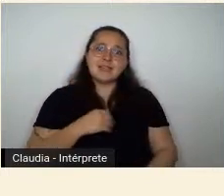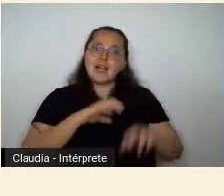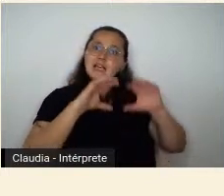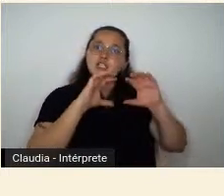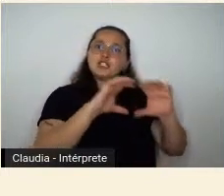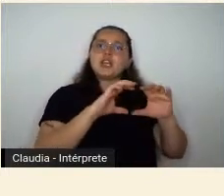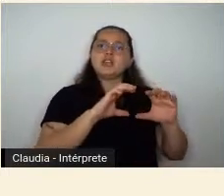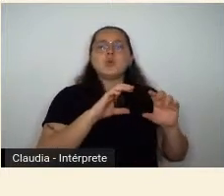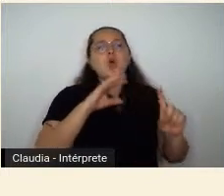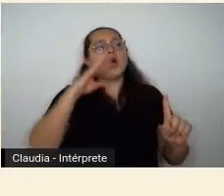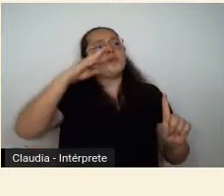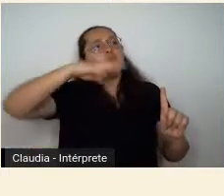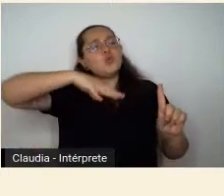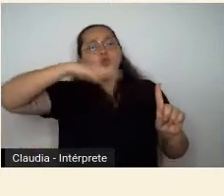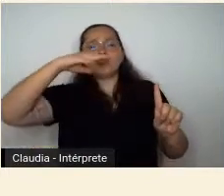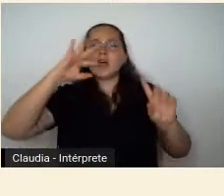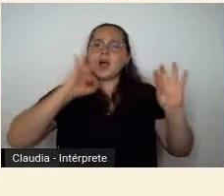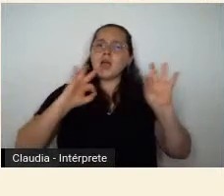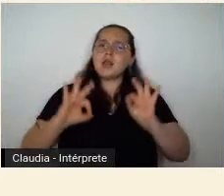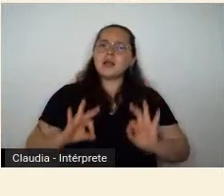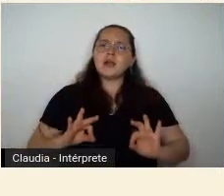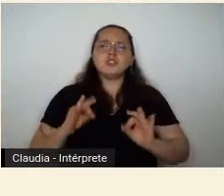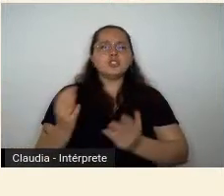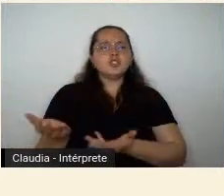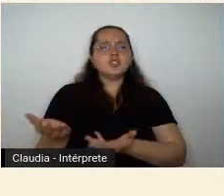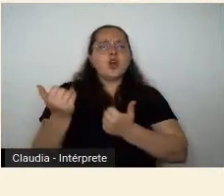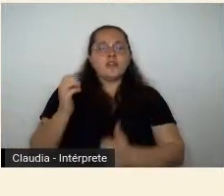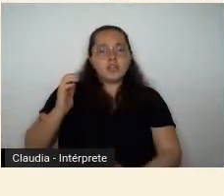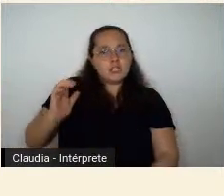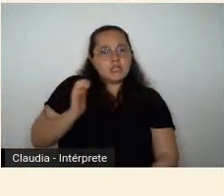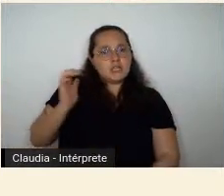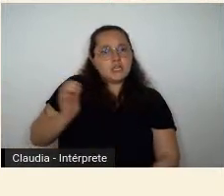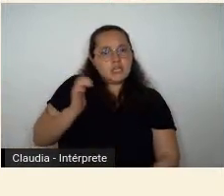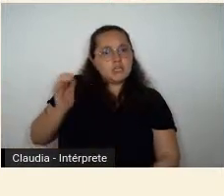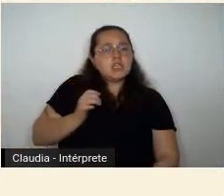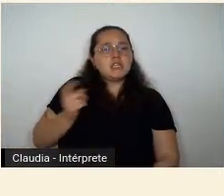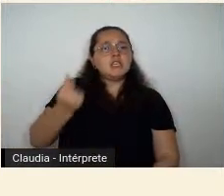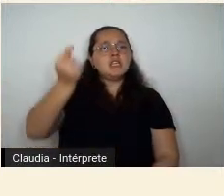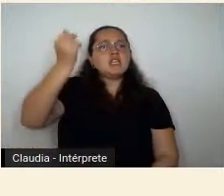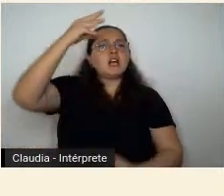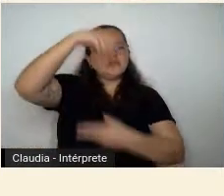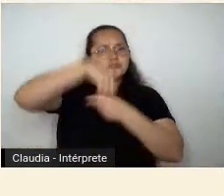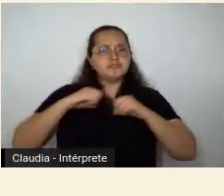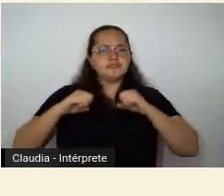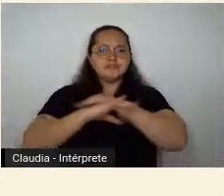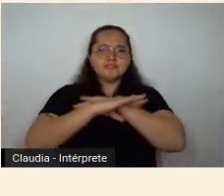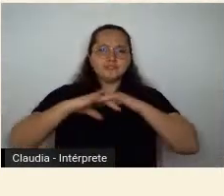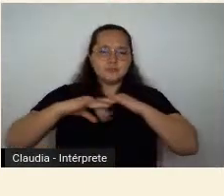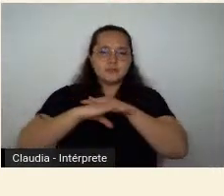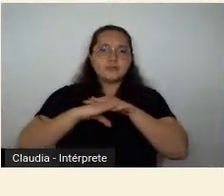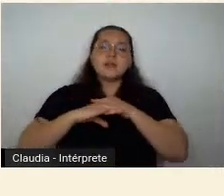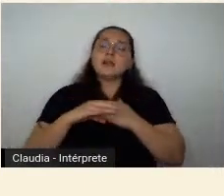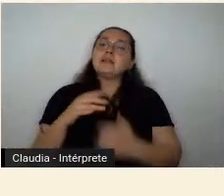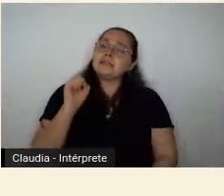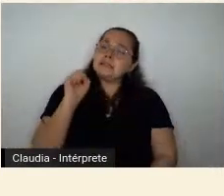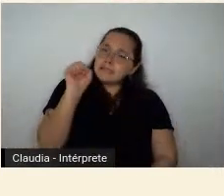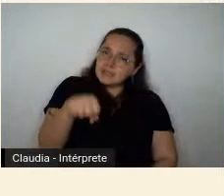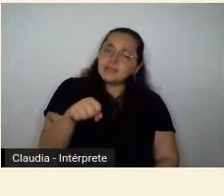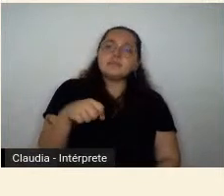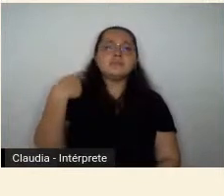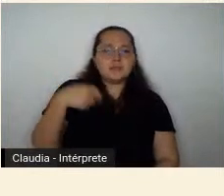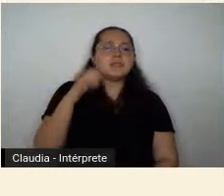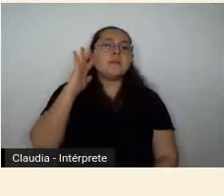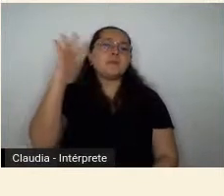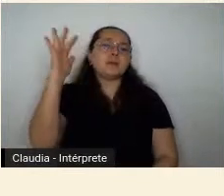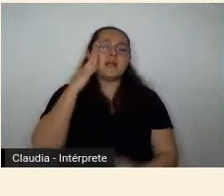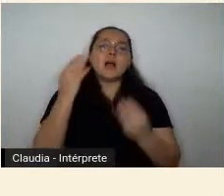musa elegante, bela, jovem e rica e cosmopolita, evidenciam o quanto pensar os lugares do gênero é